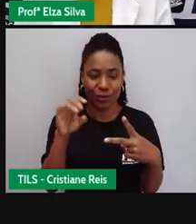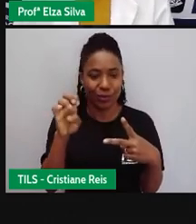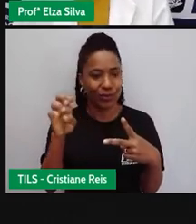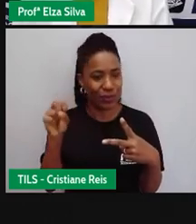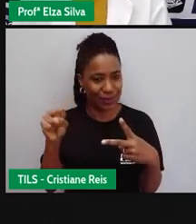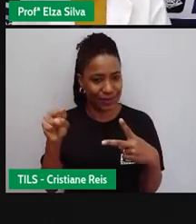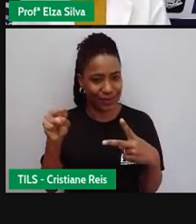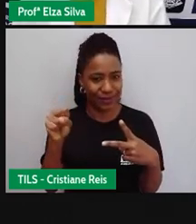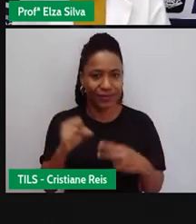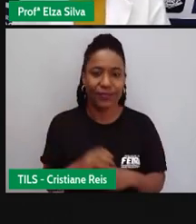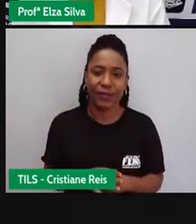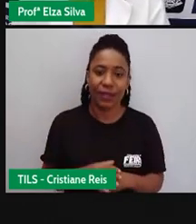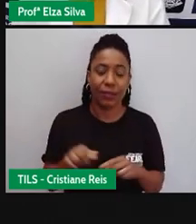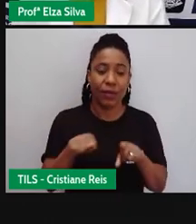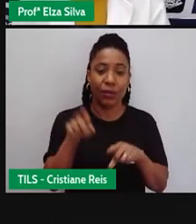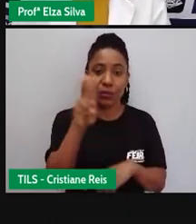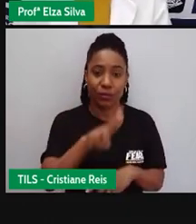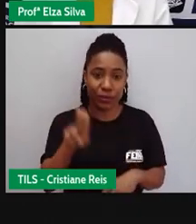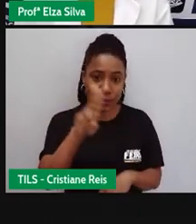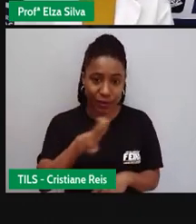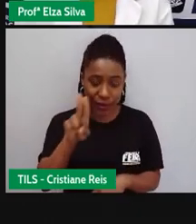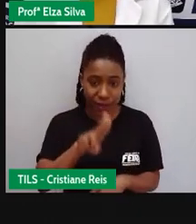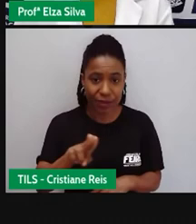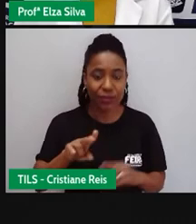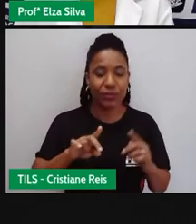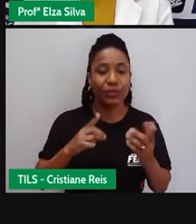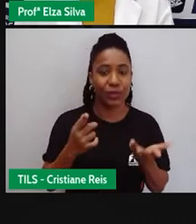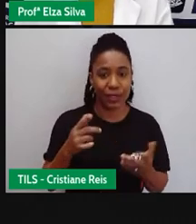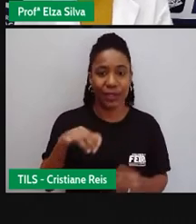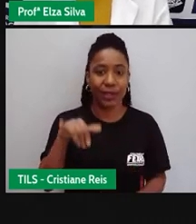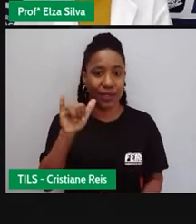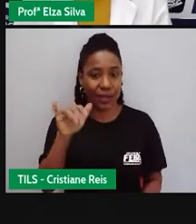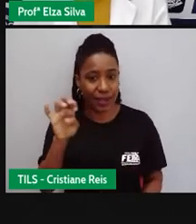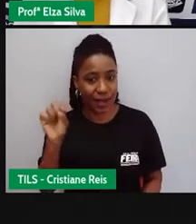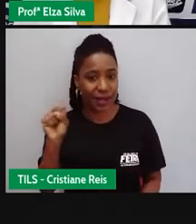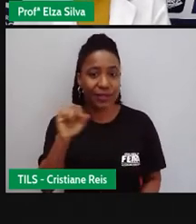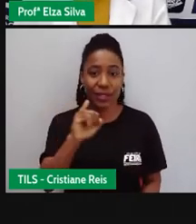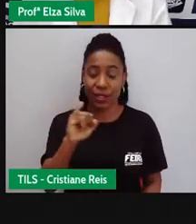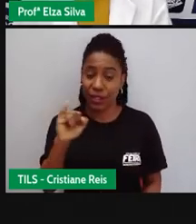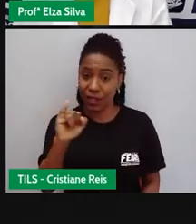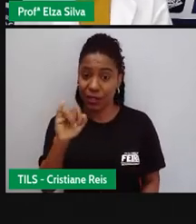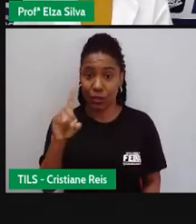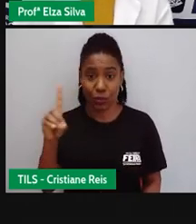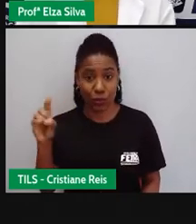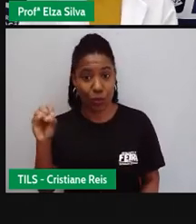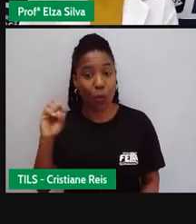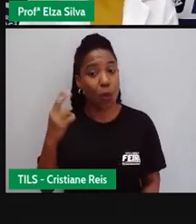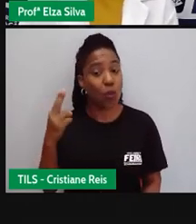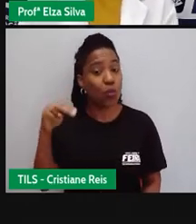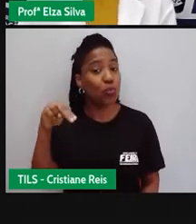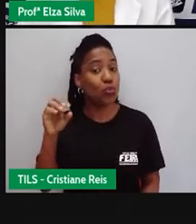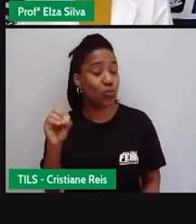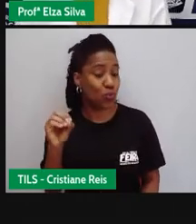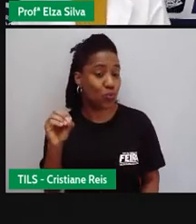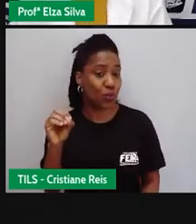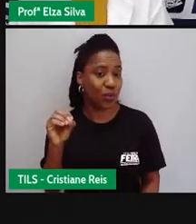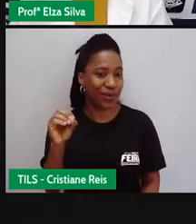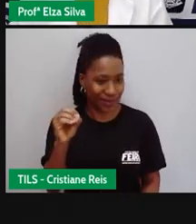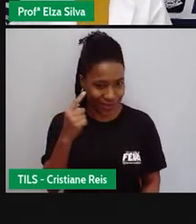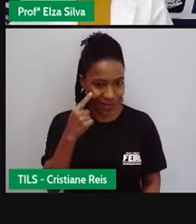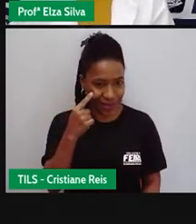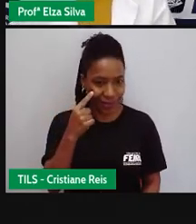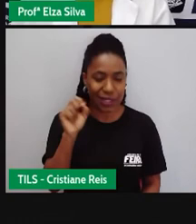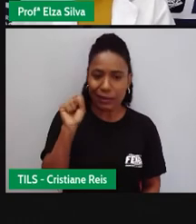Utilizamos também as expressões Yes I do Or no I don't Para afirmar Ou negar uma